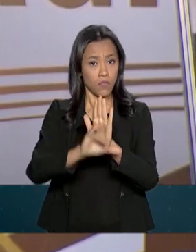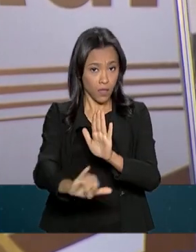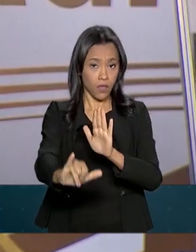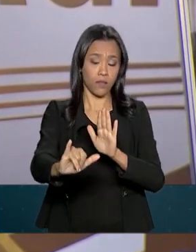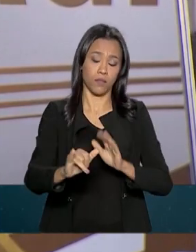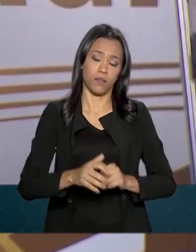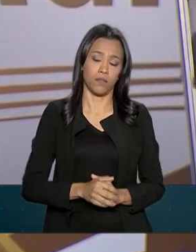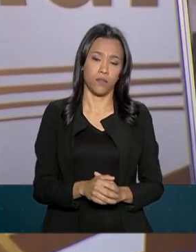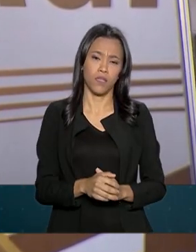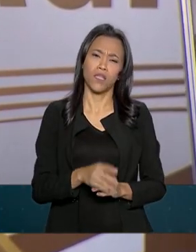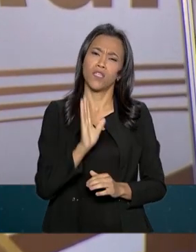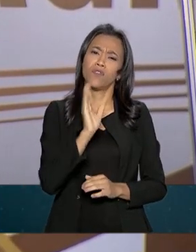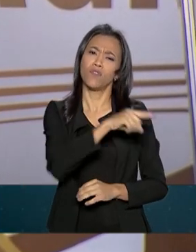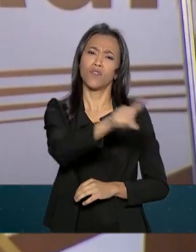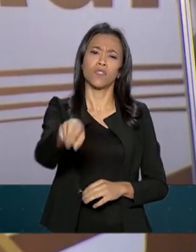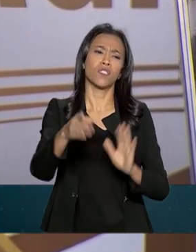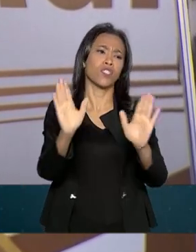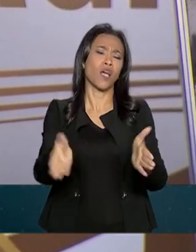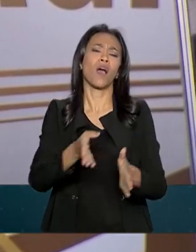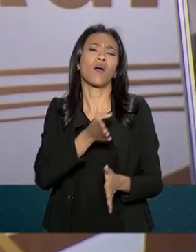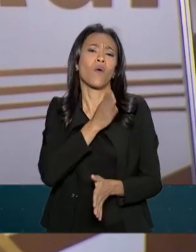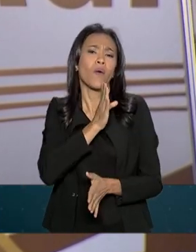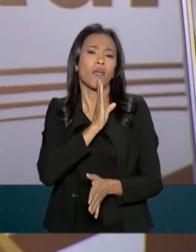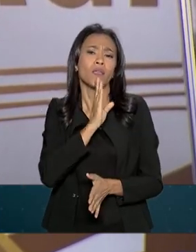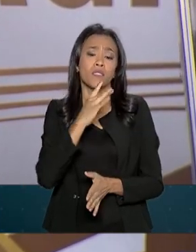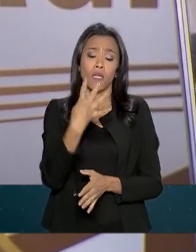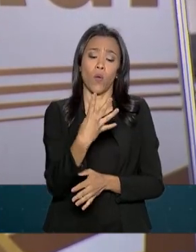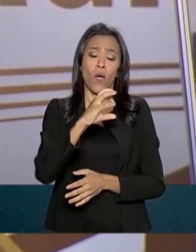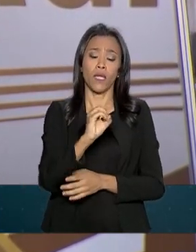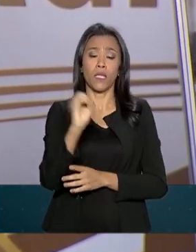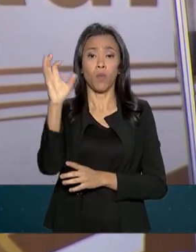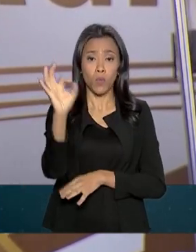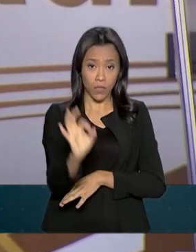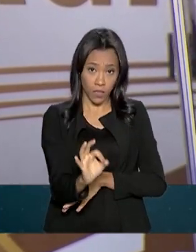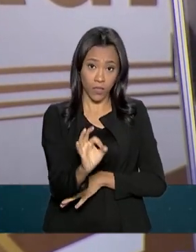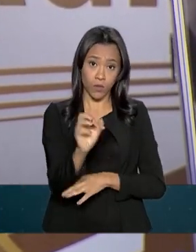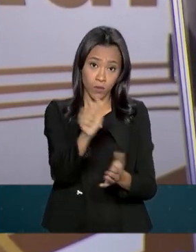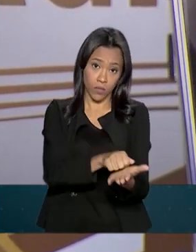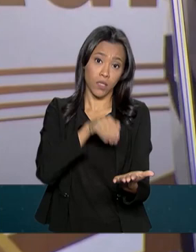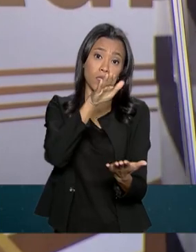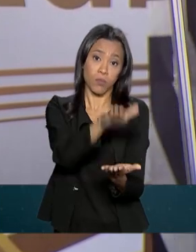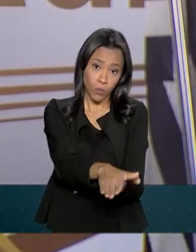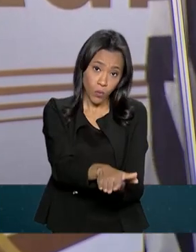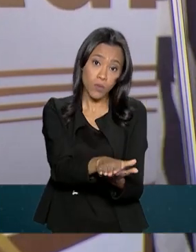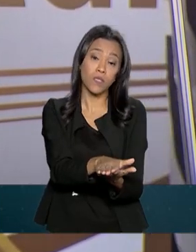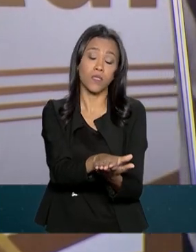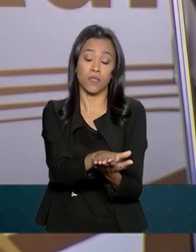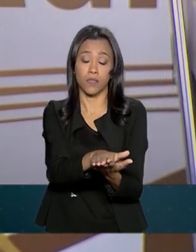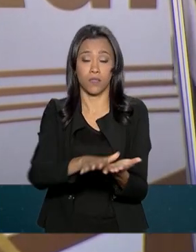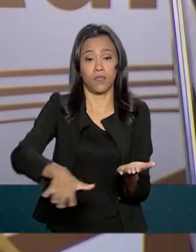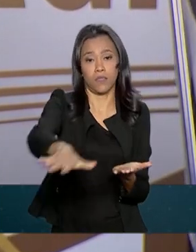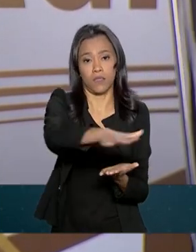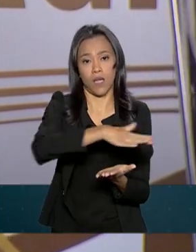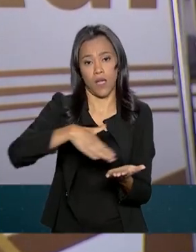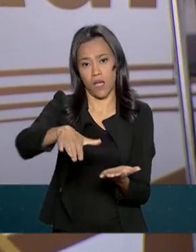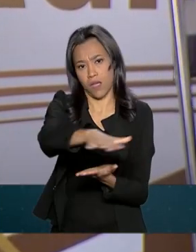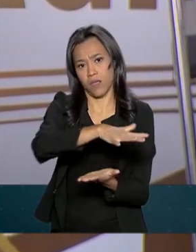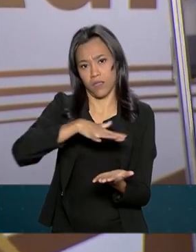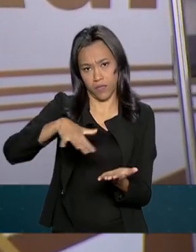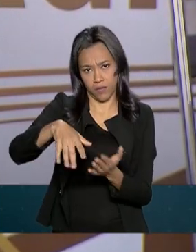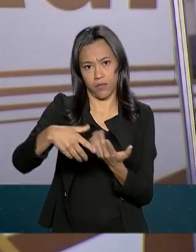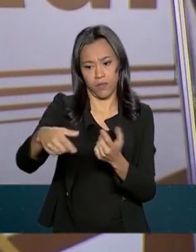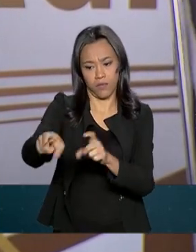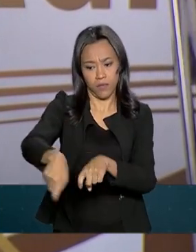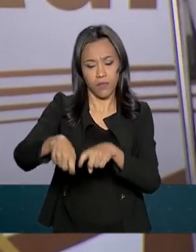como é de conhecimento dos senhores, em torno de 40% das multas aplicadas no campo, em grande parte, servia para